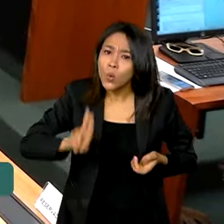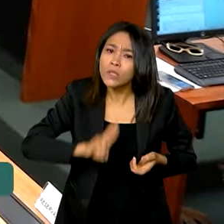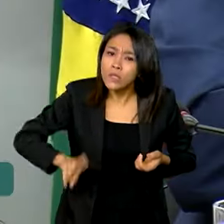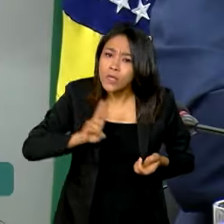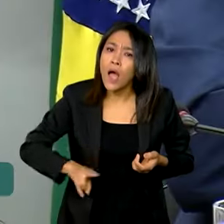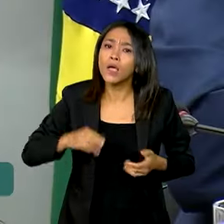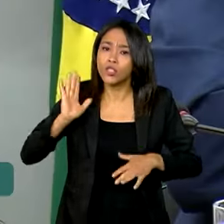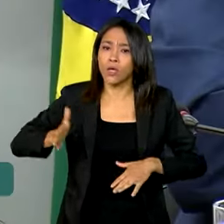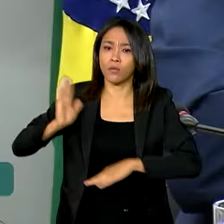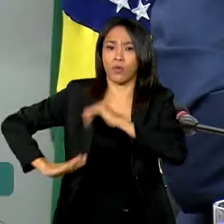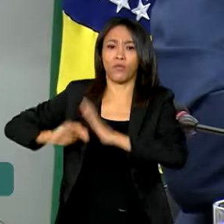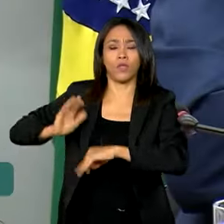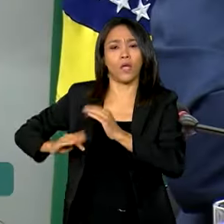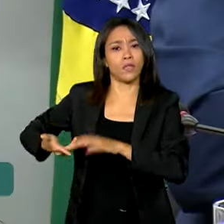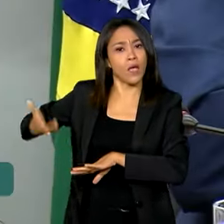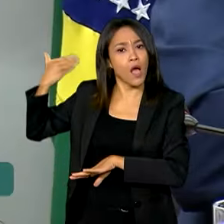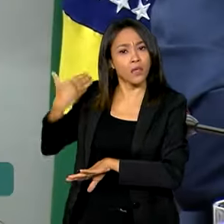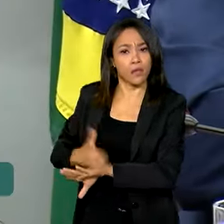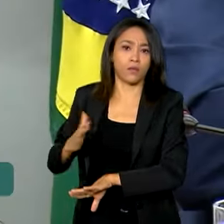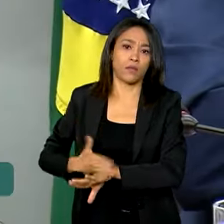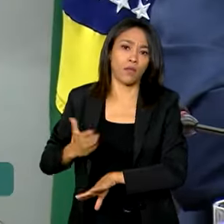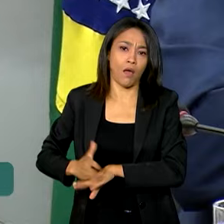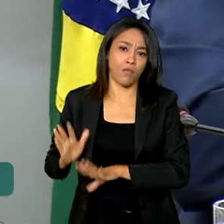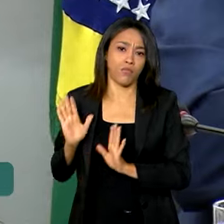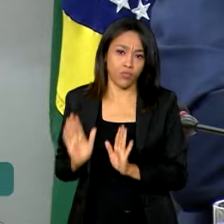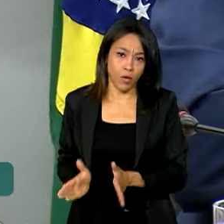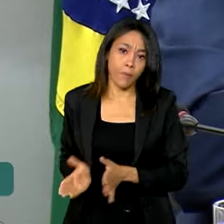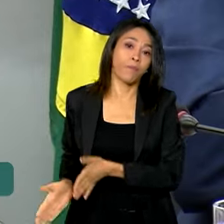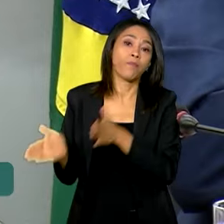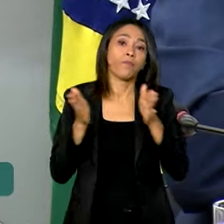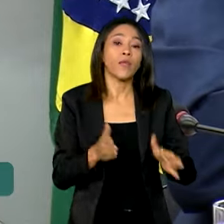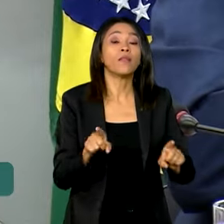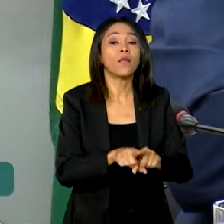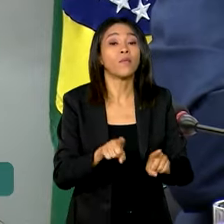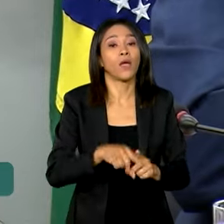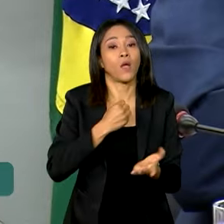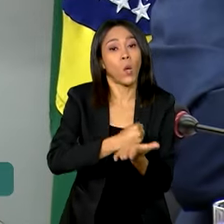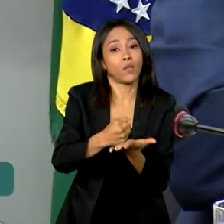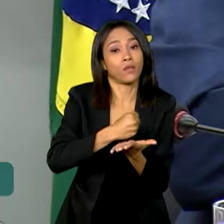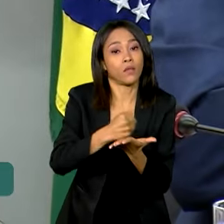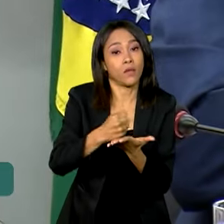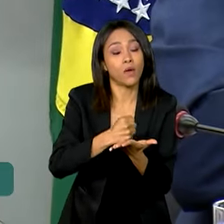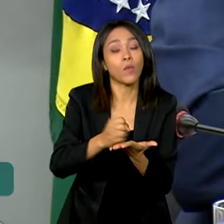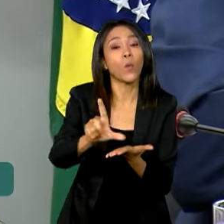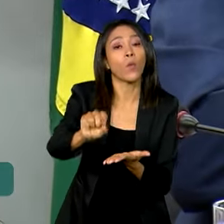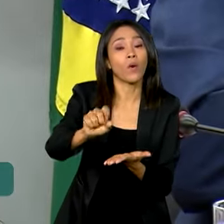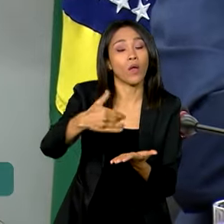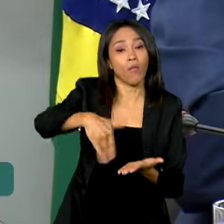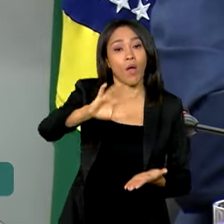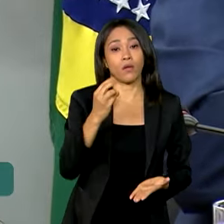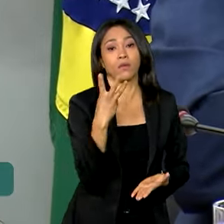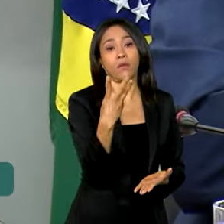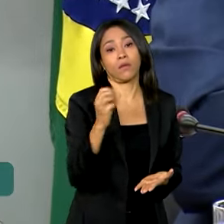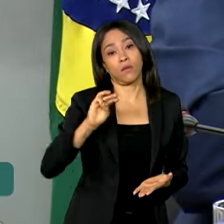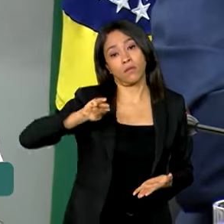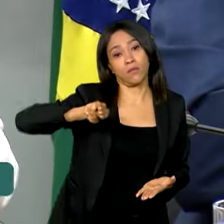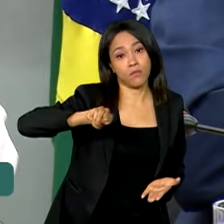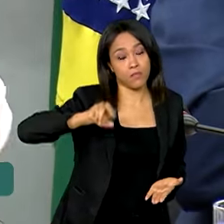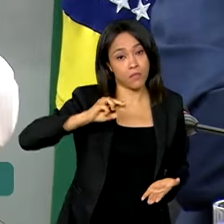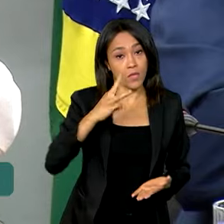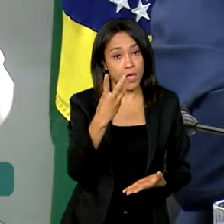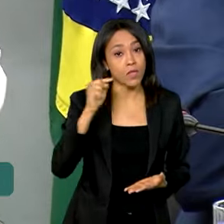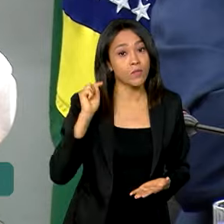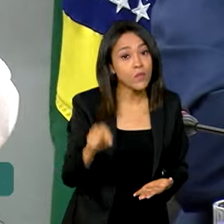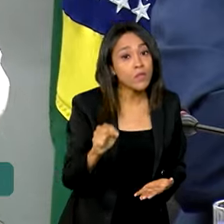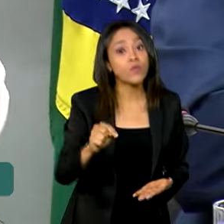treinados. Da mesma forma, fizemos a contratação de mais de 3 mil brigadistas, quando são